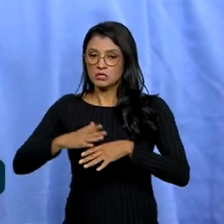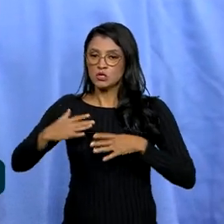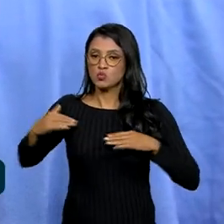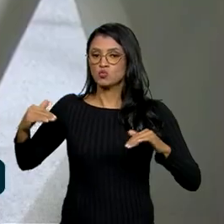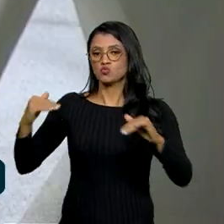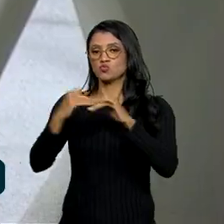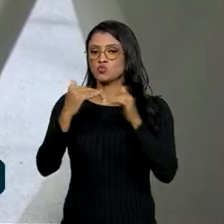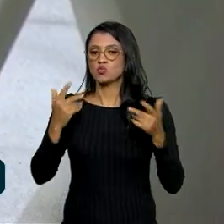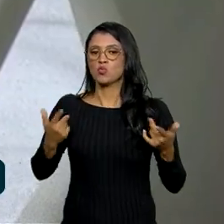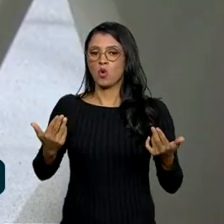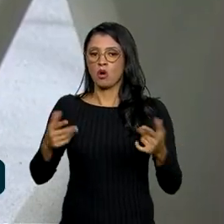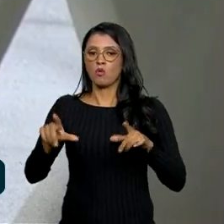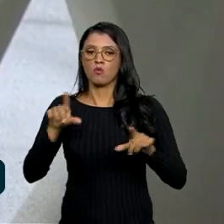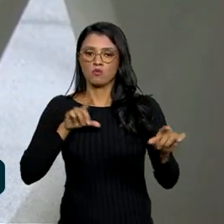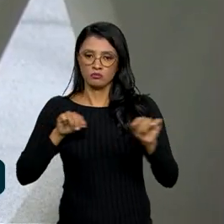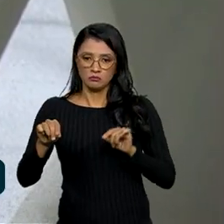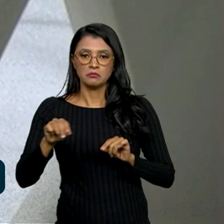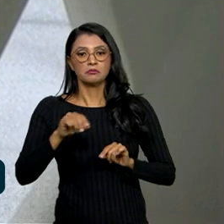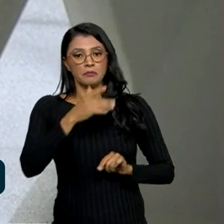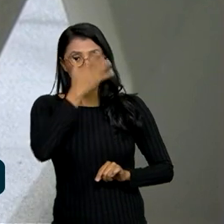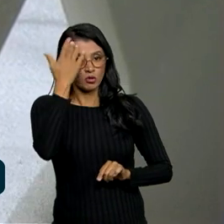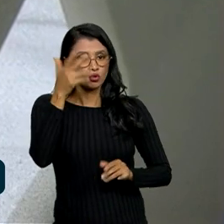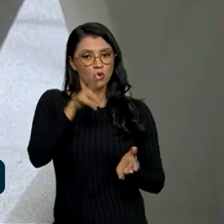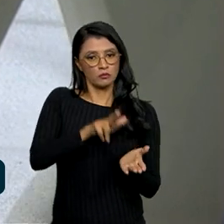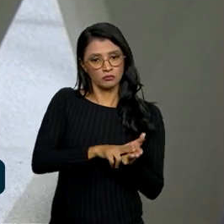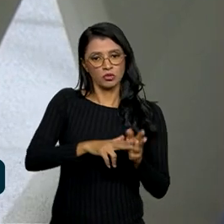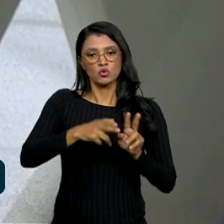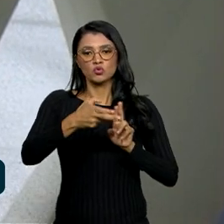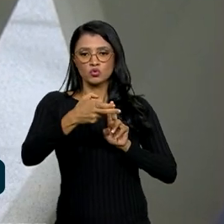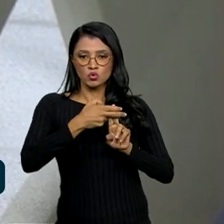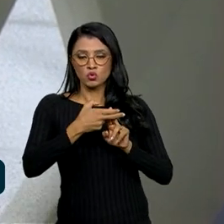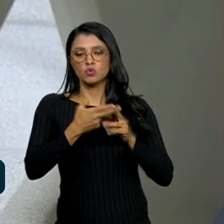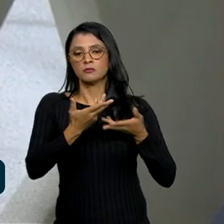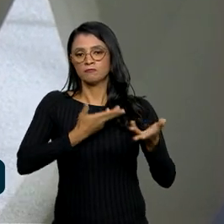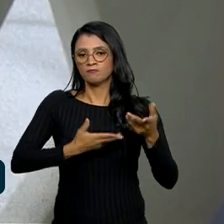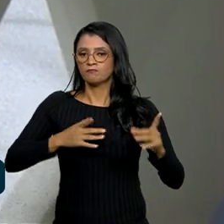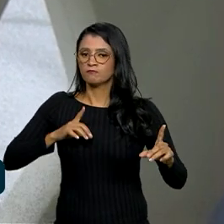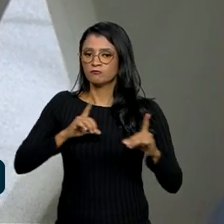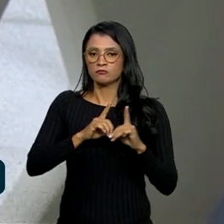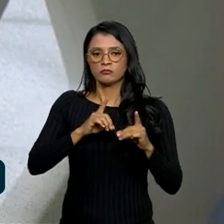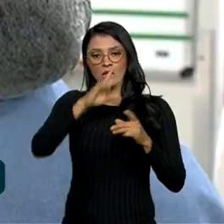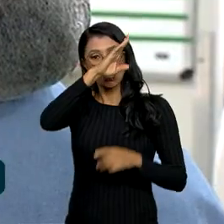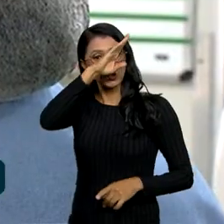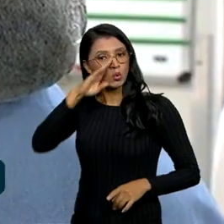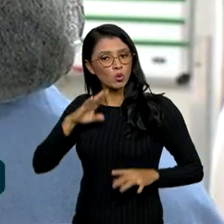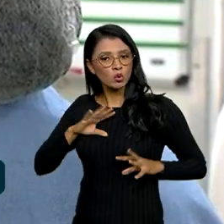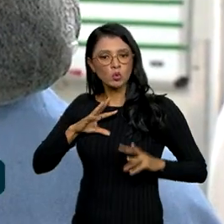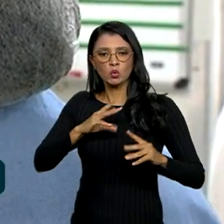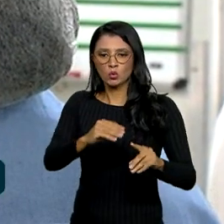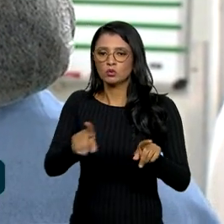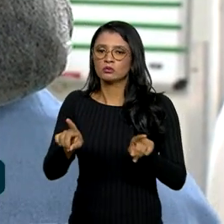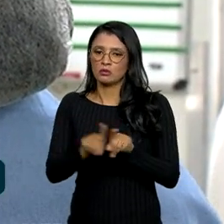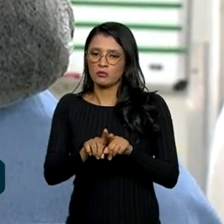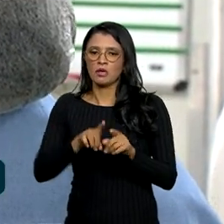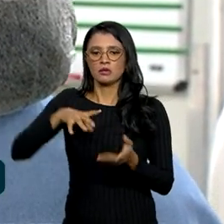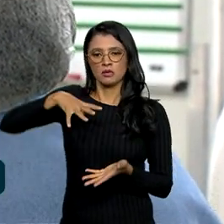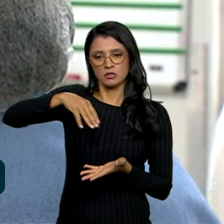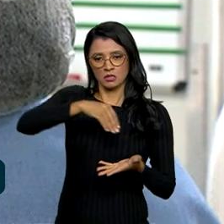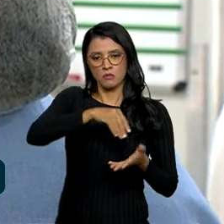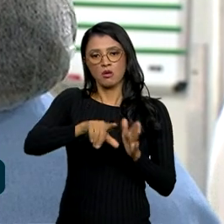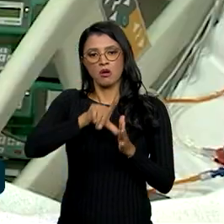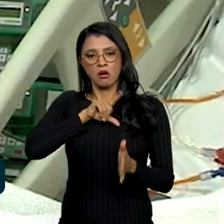igualdade. Os pacientes do SUS recebem assistência integral e gratuita, incluindo exames